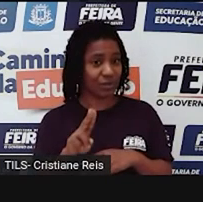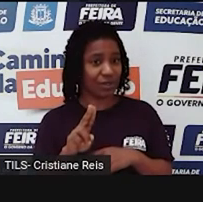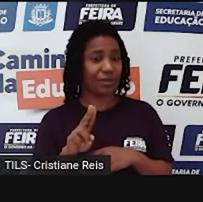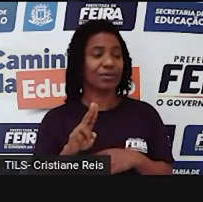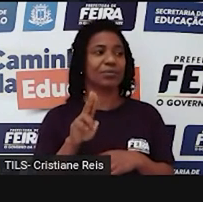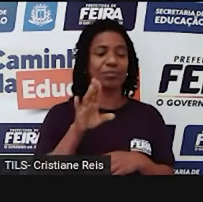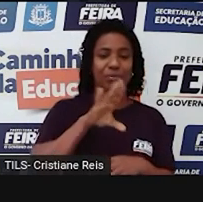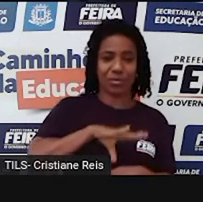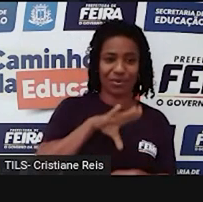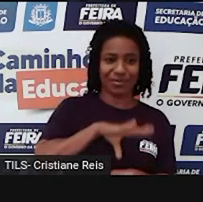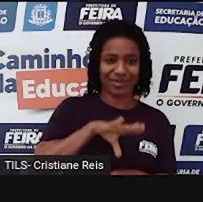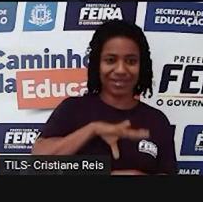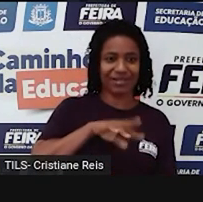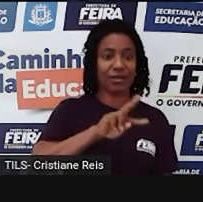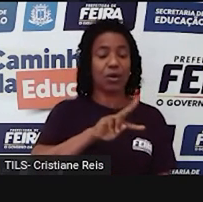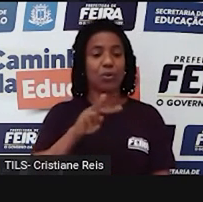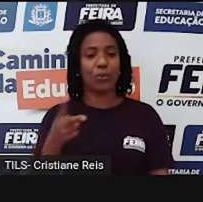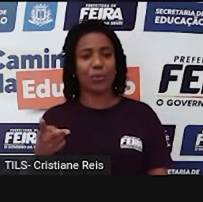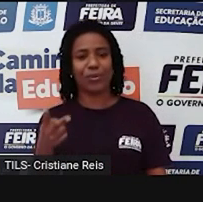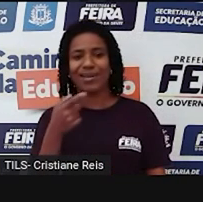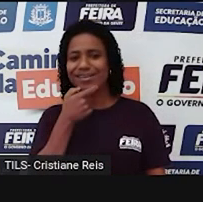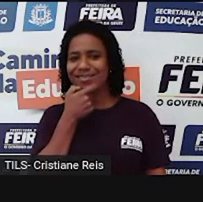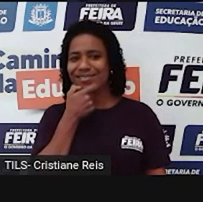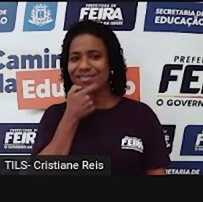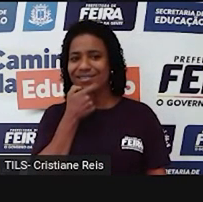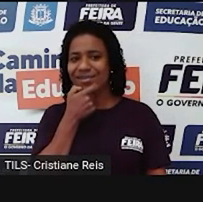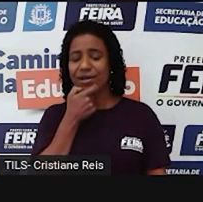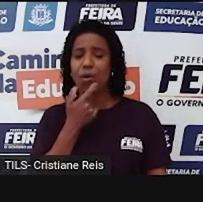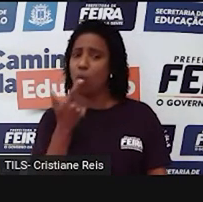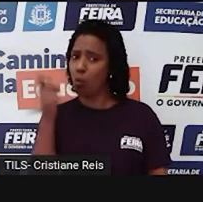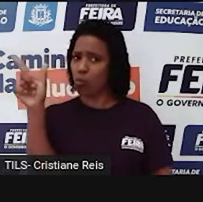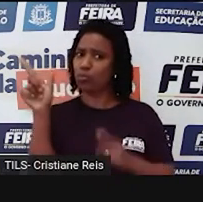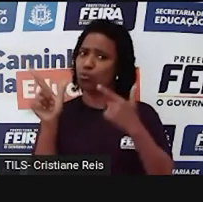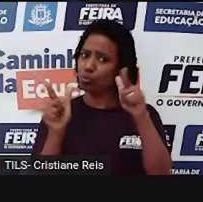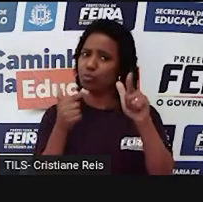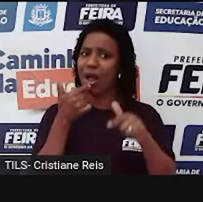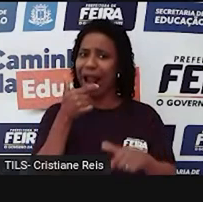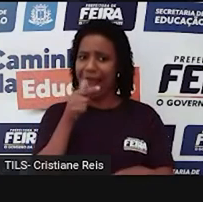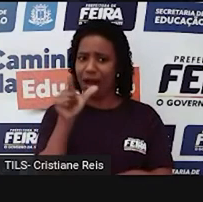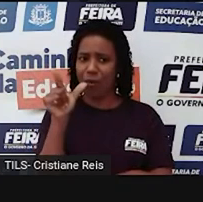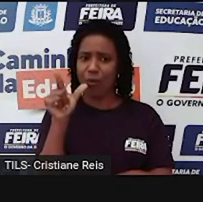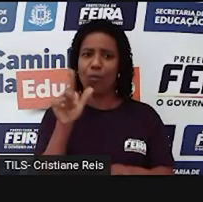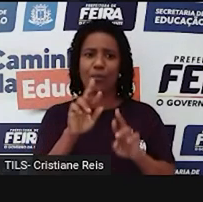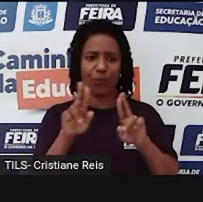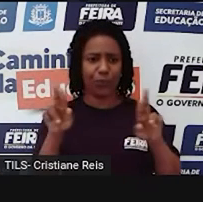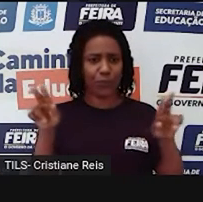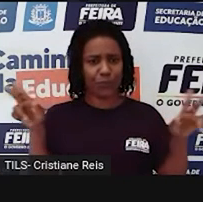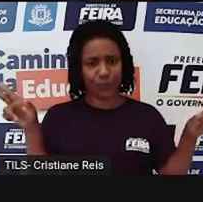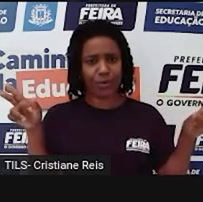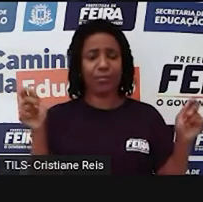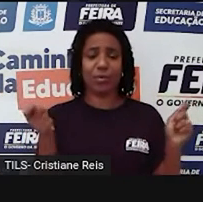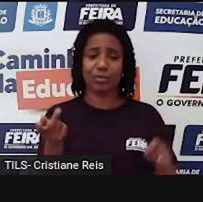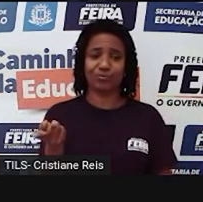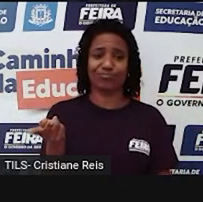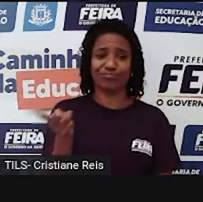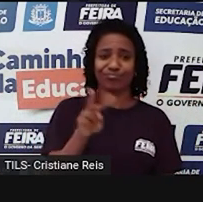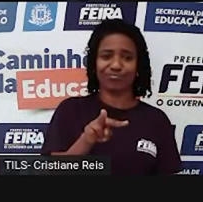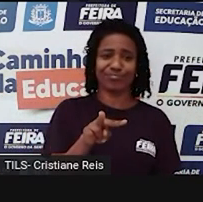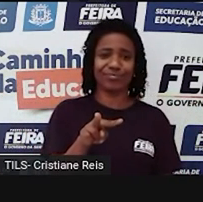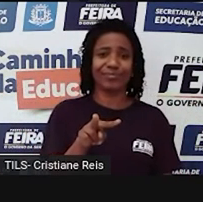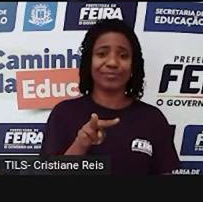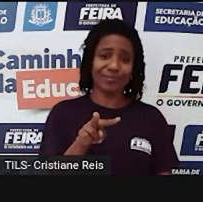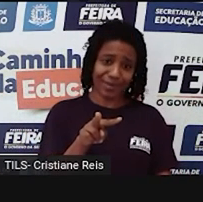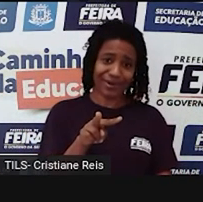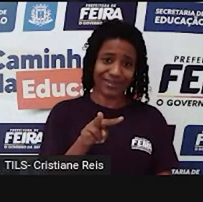tradução do português para o inglês ou outros idiomas quanto o inverso como eu fiz no início da